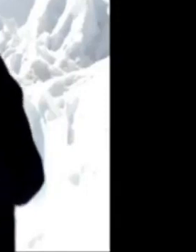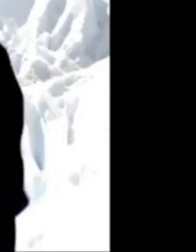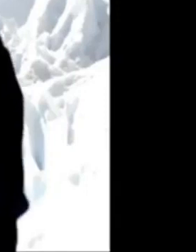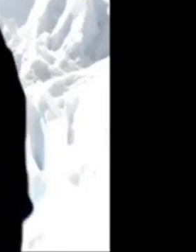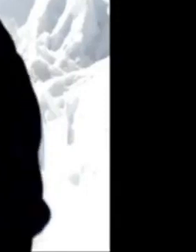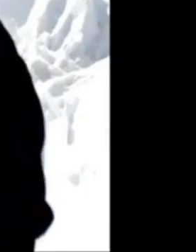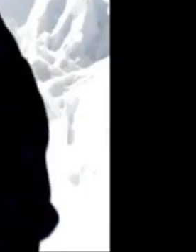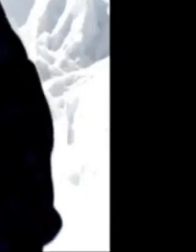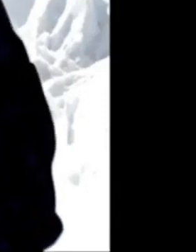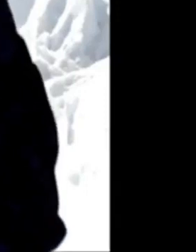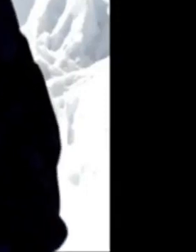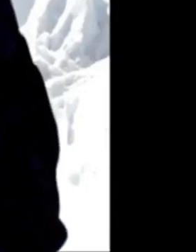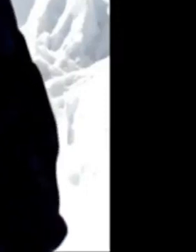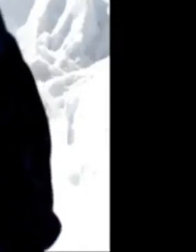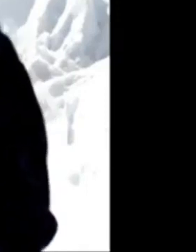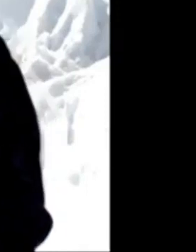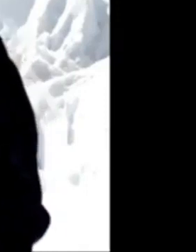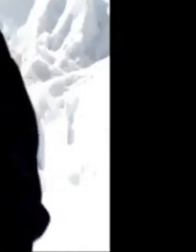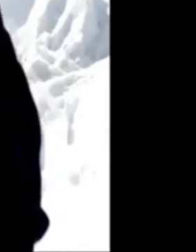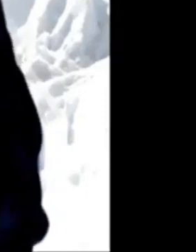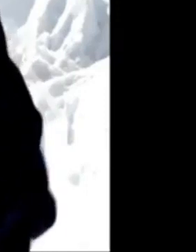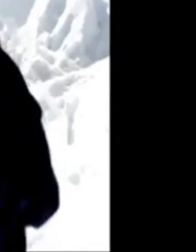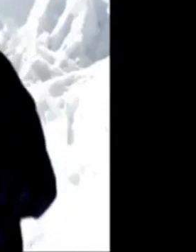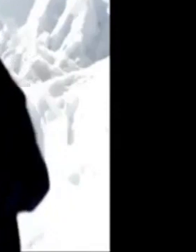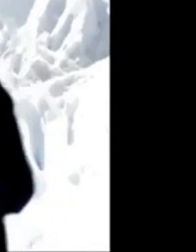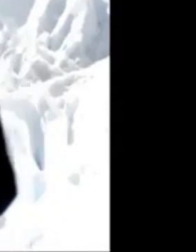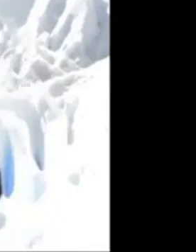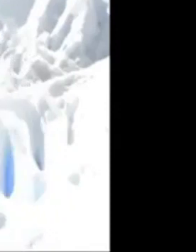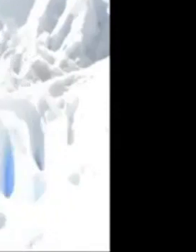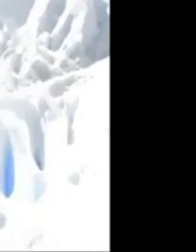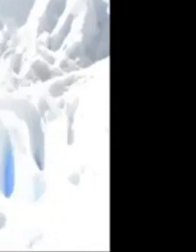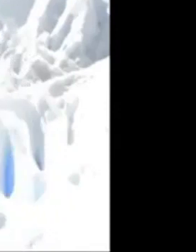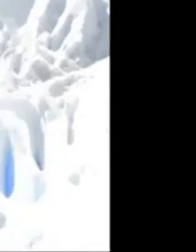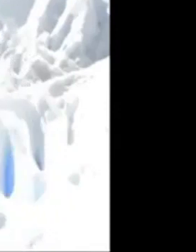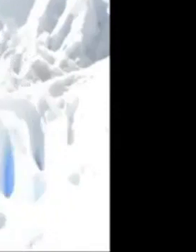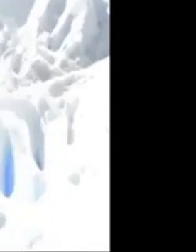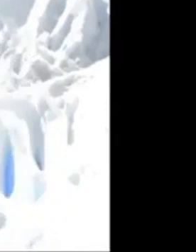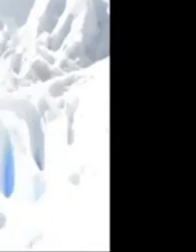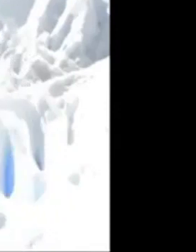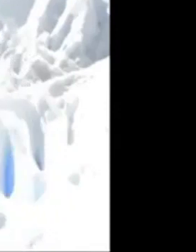achar aquele bendito refúgio.